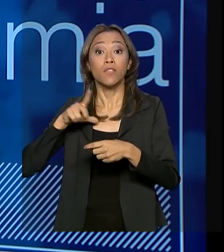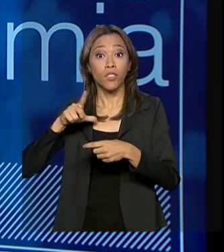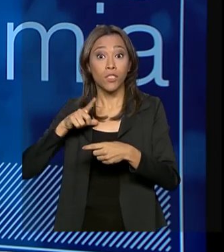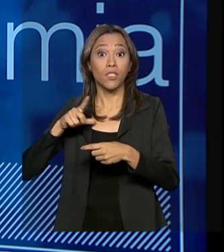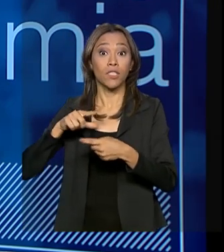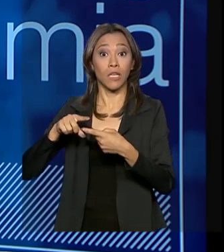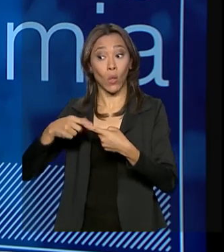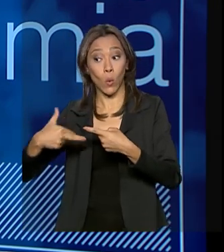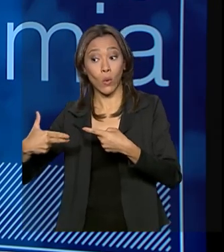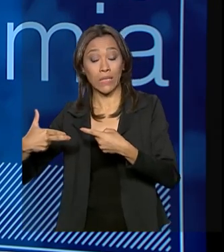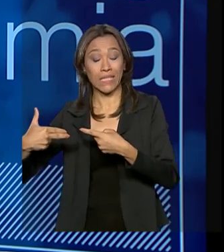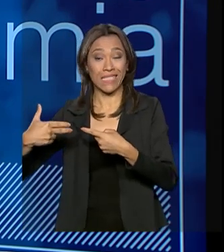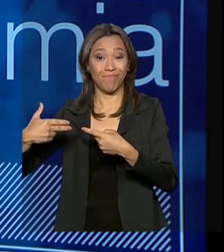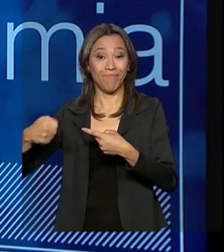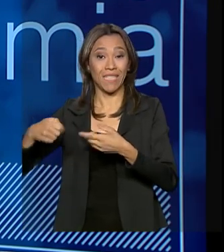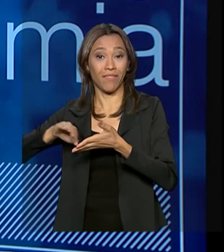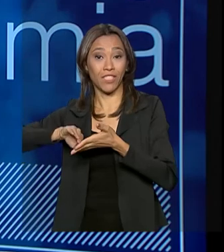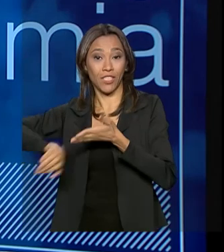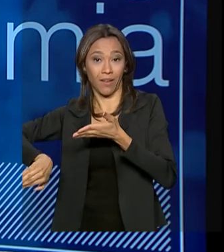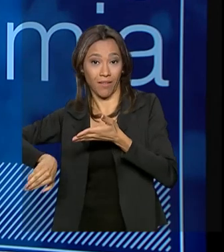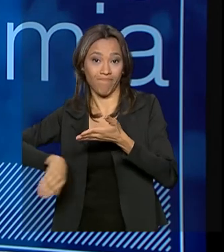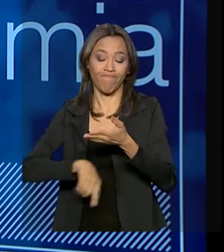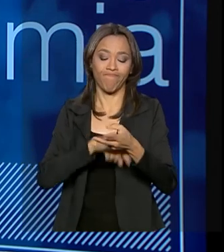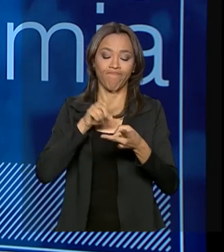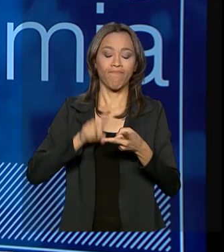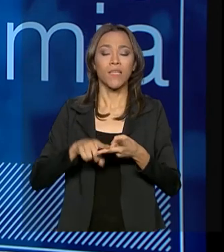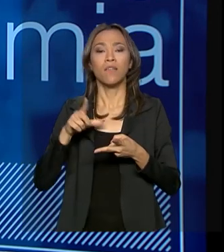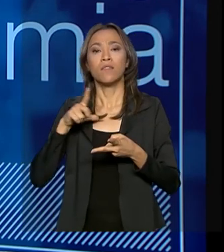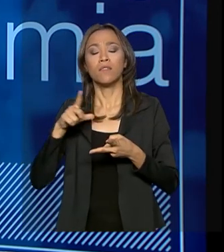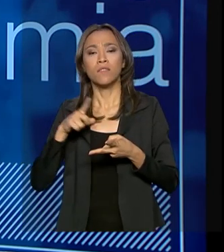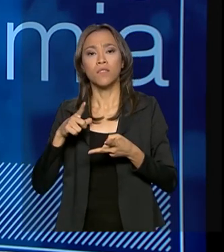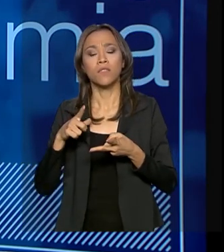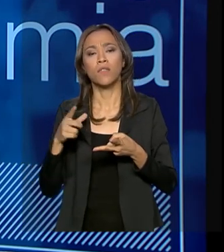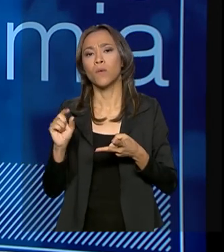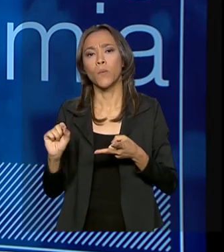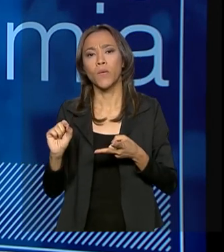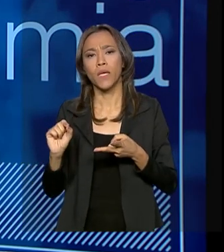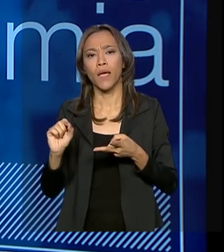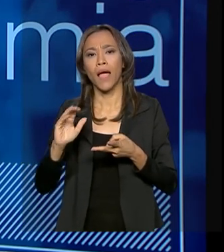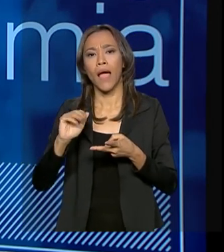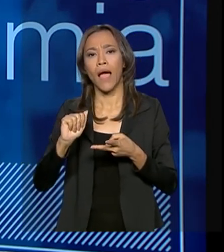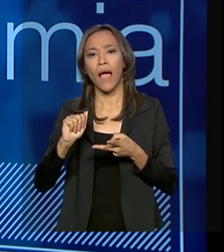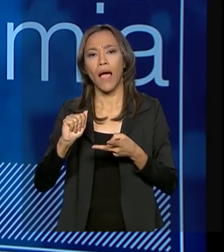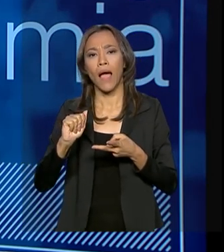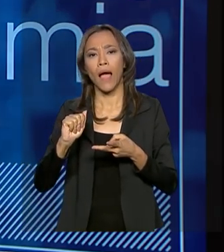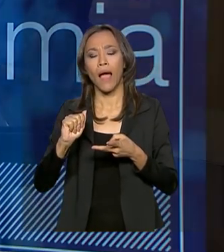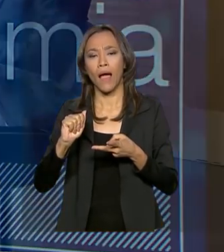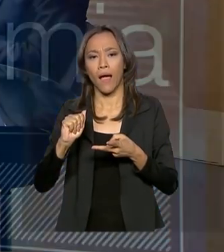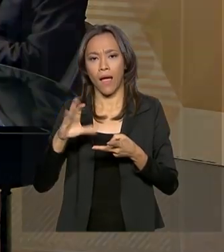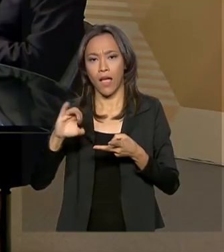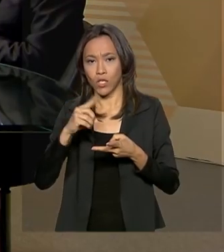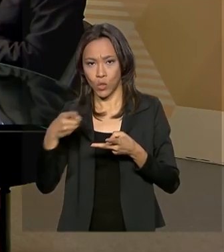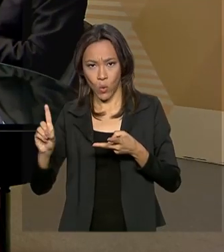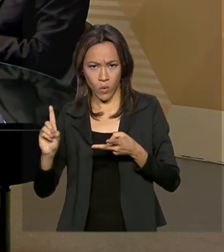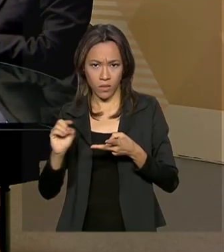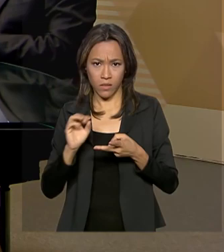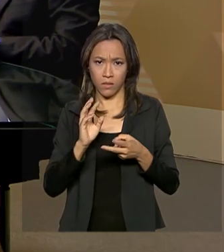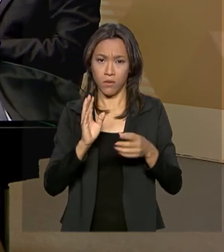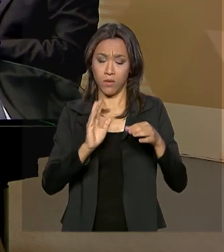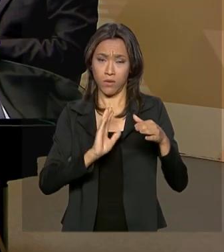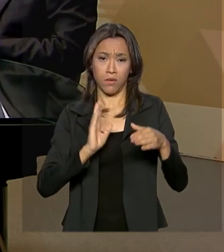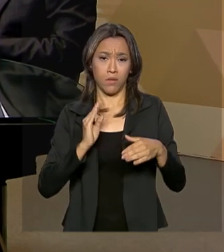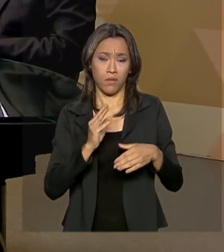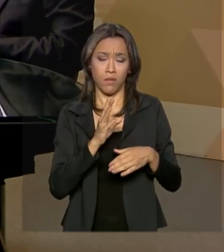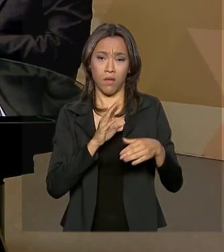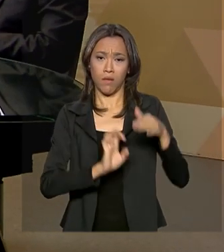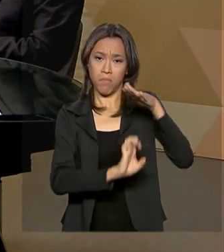ressalvas, retiramos. Uma série de questões em termos de ações, como Petrobras, que não faz nenhum sentido para